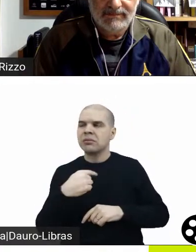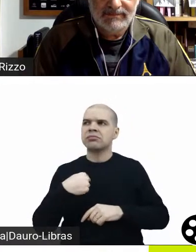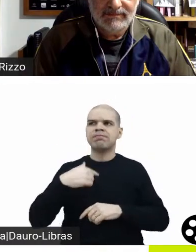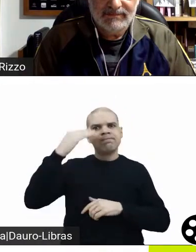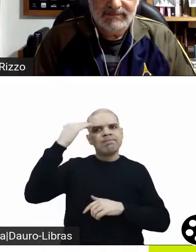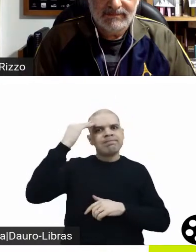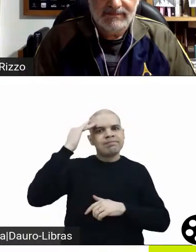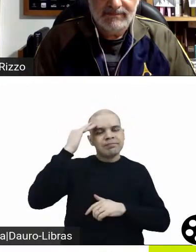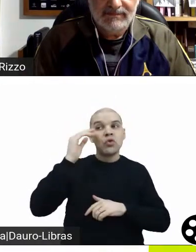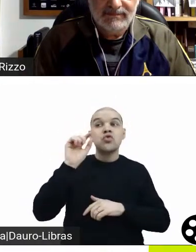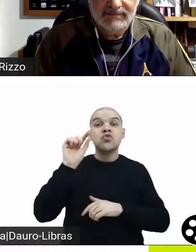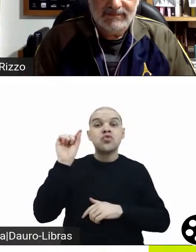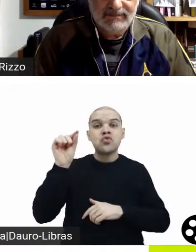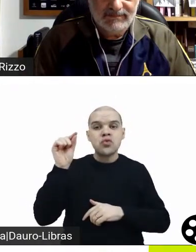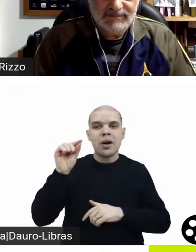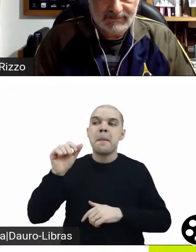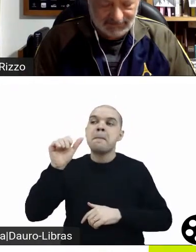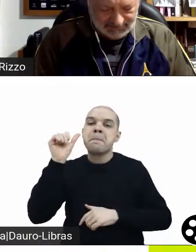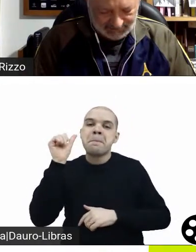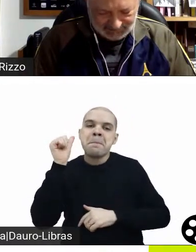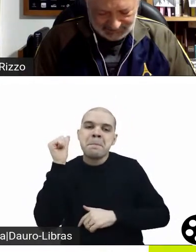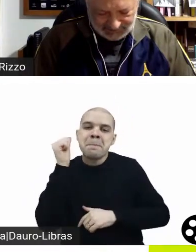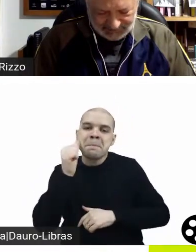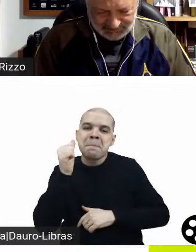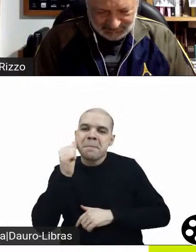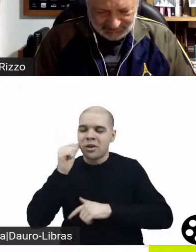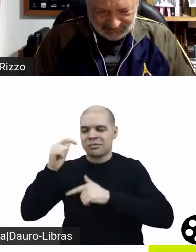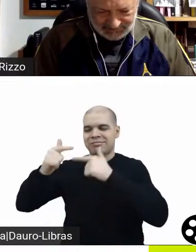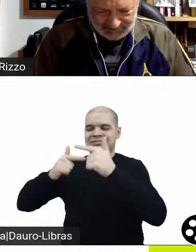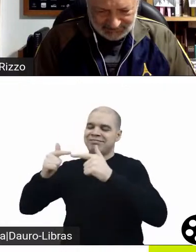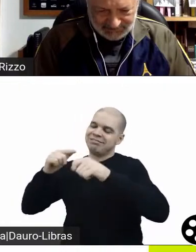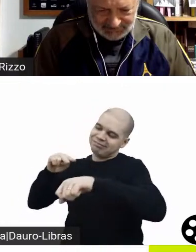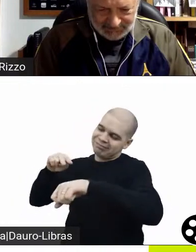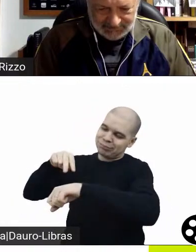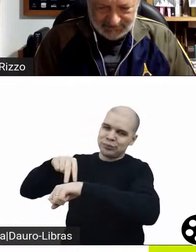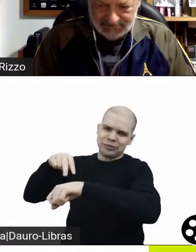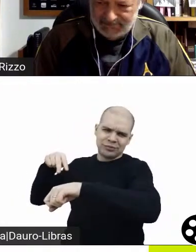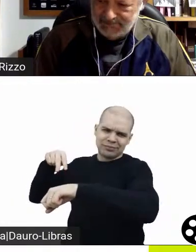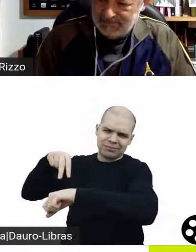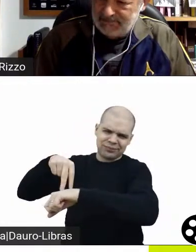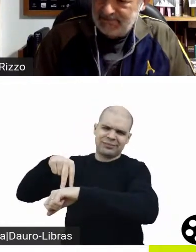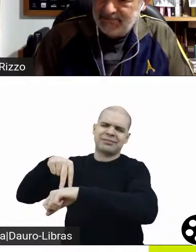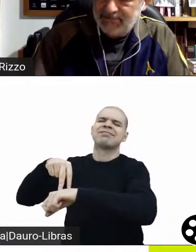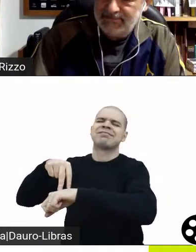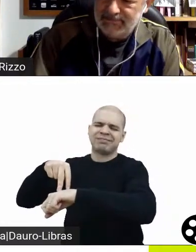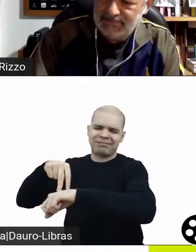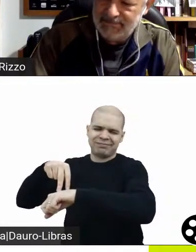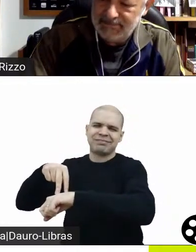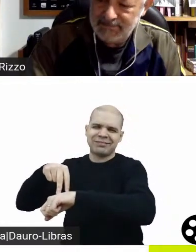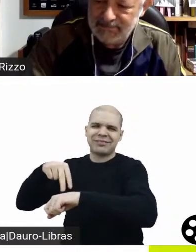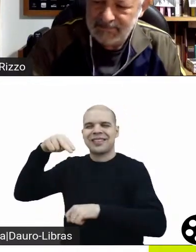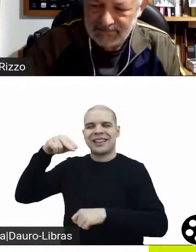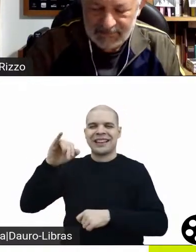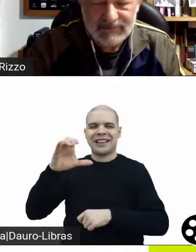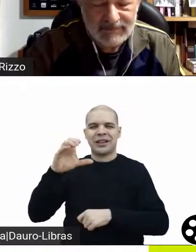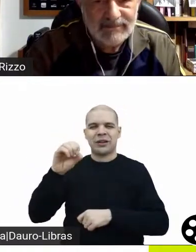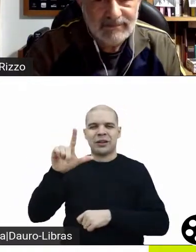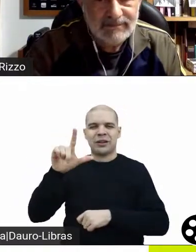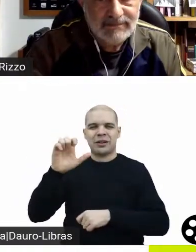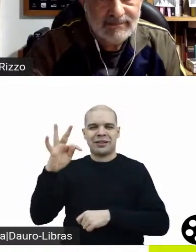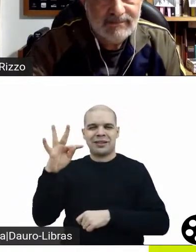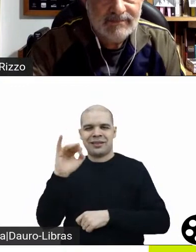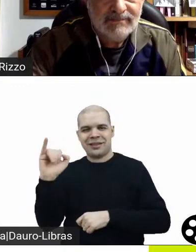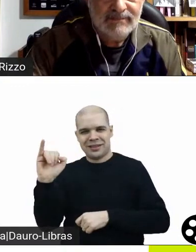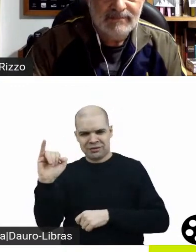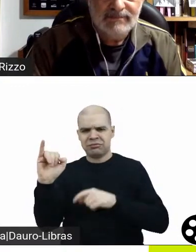a gente comentar. Bom, a Toni Collette se transformou em uma incrível atriz, ela tem uma filmografia notável, esse é um dos primeiros